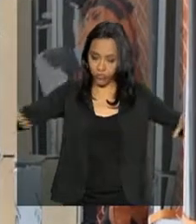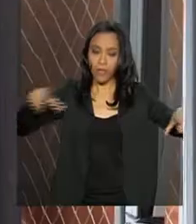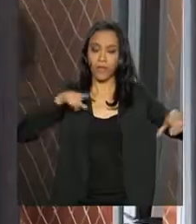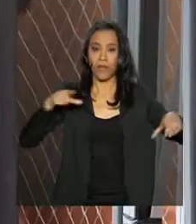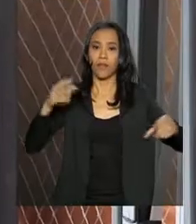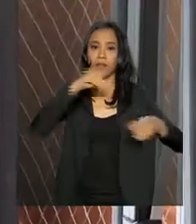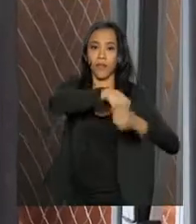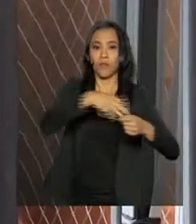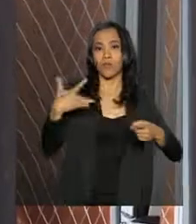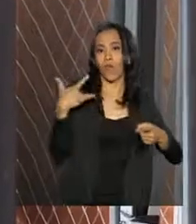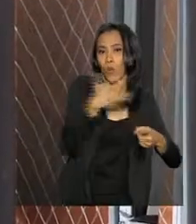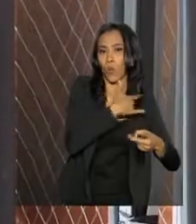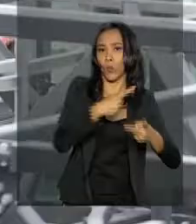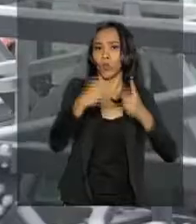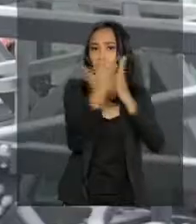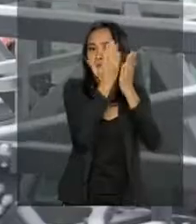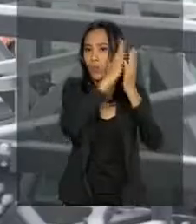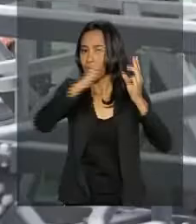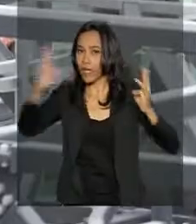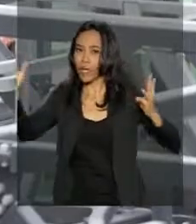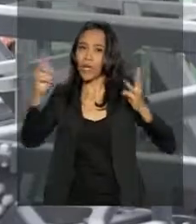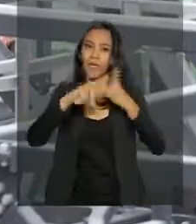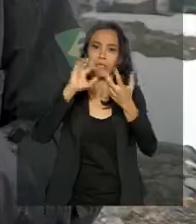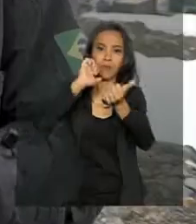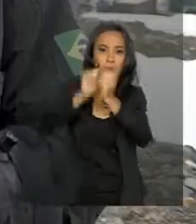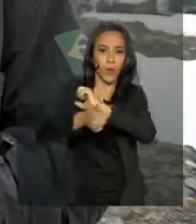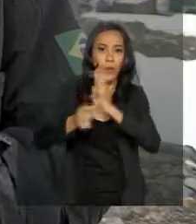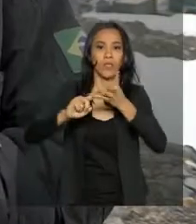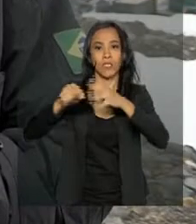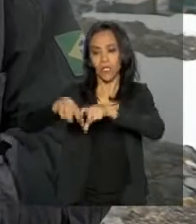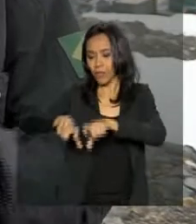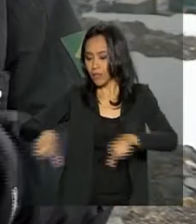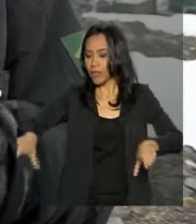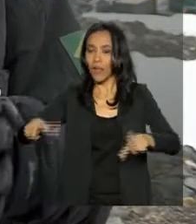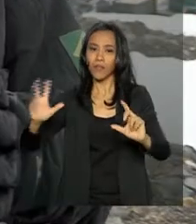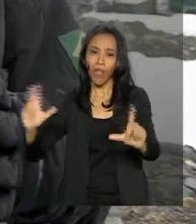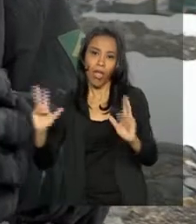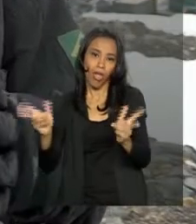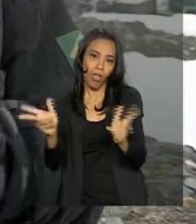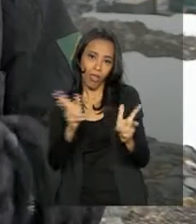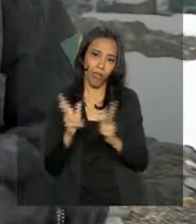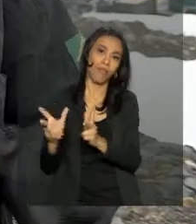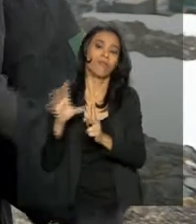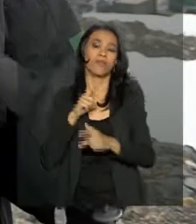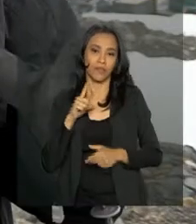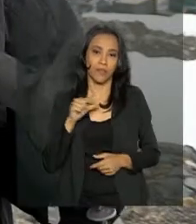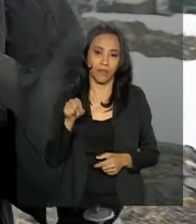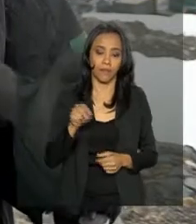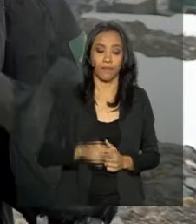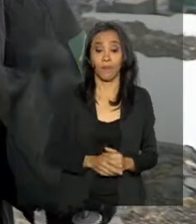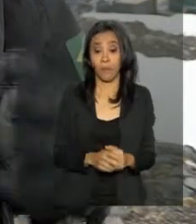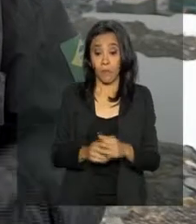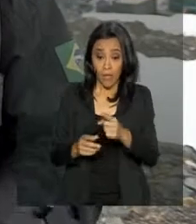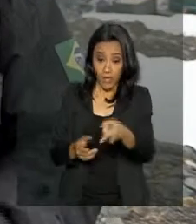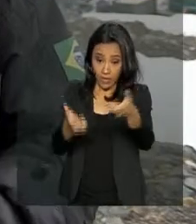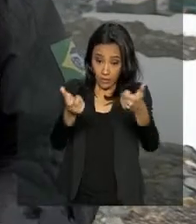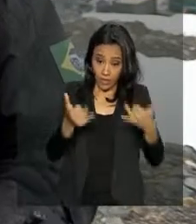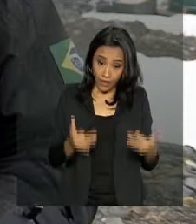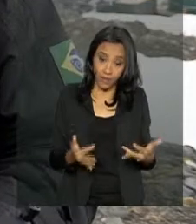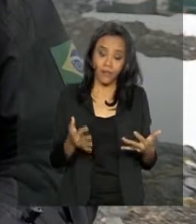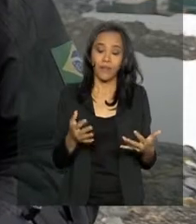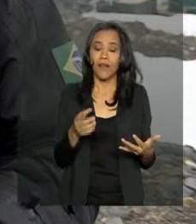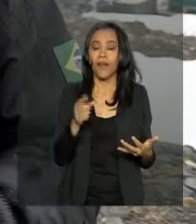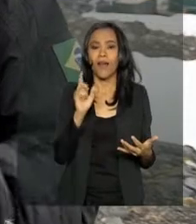saúde, biblioteca, ginásio e sala de estar. A tônica do projeto realmente foi a preocupação da gente causar um menor